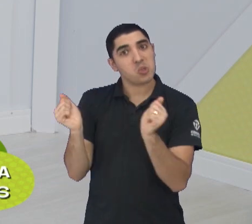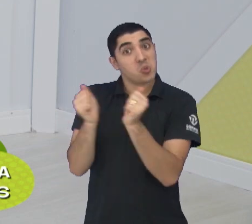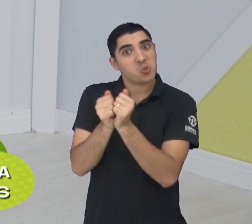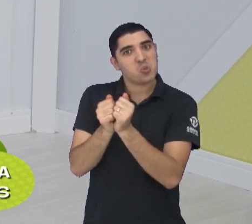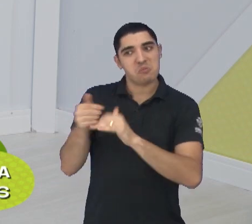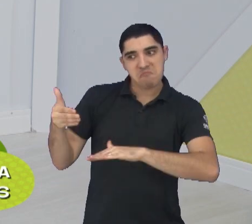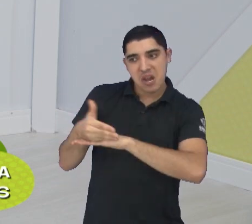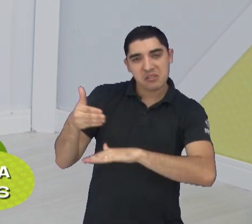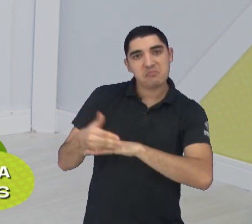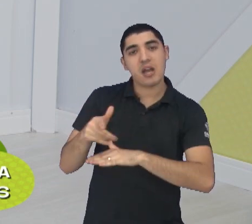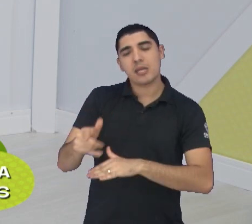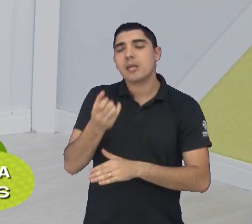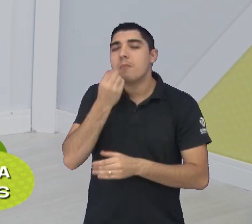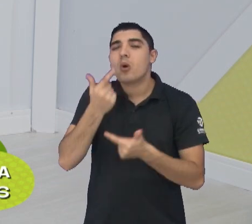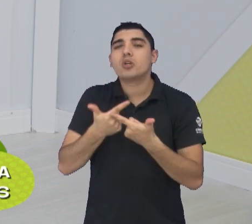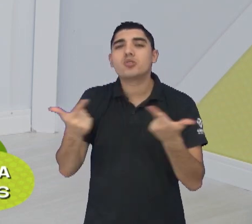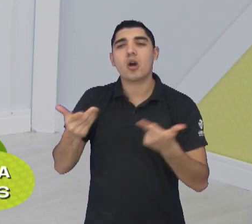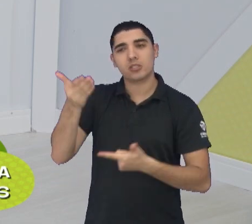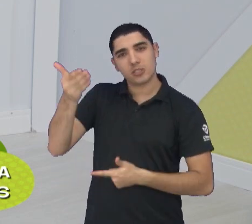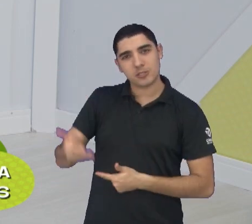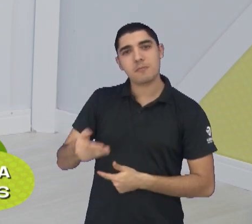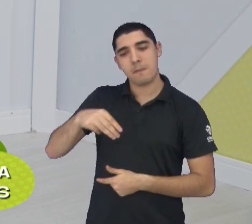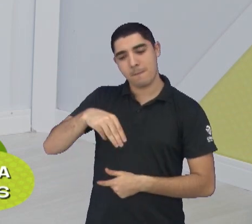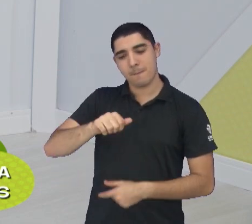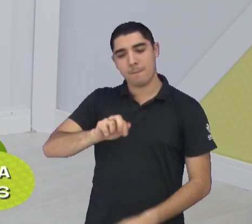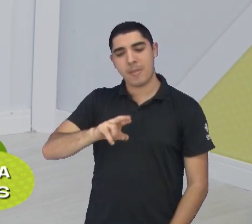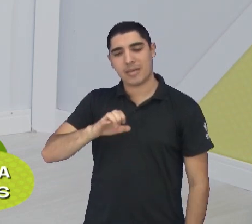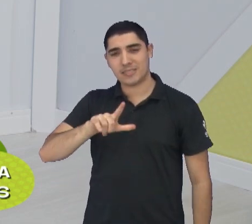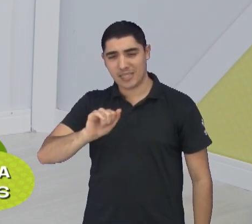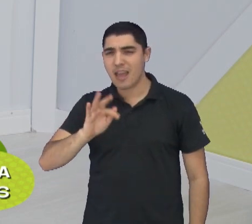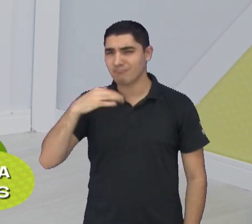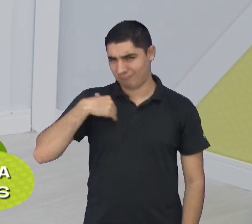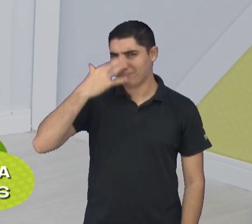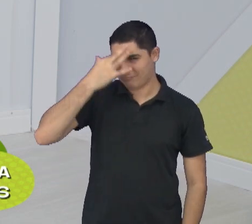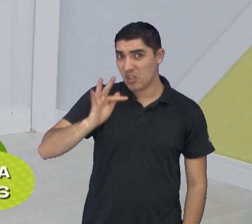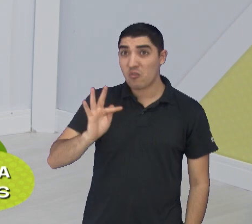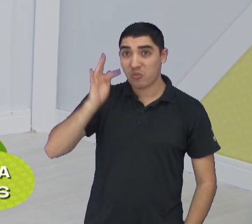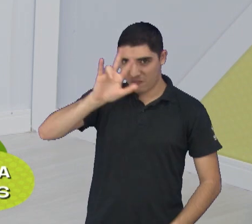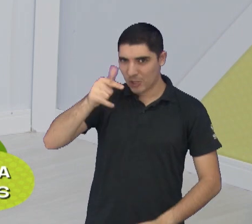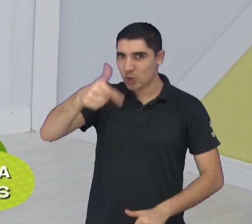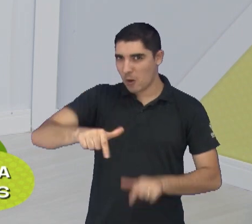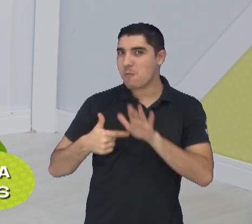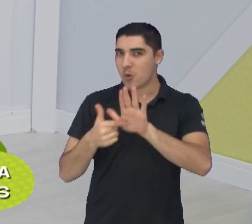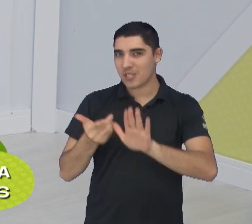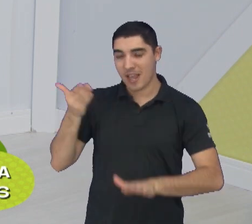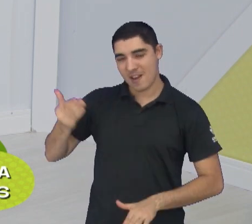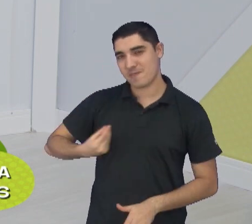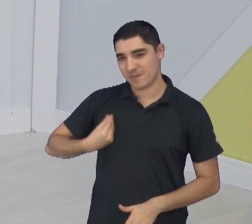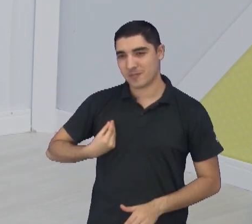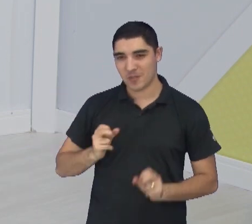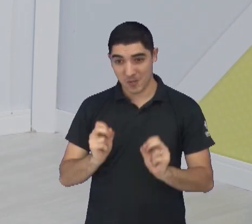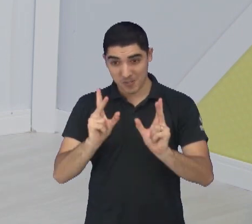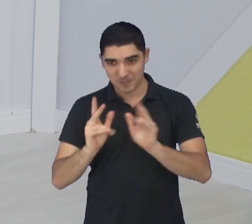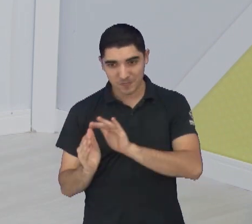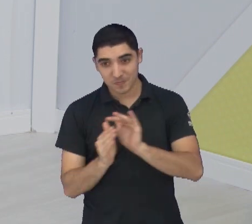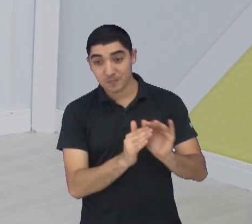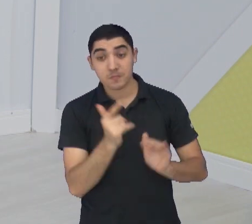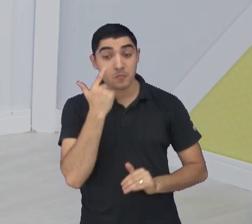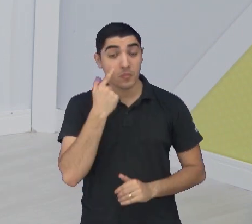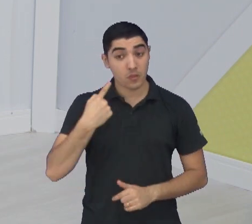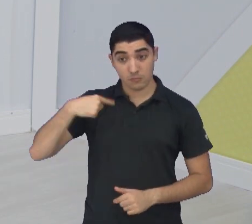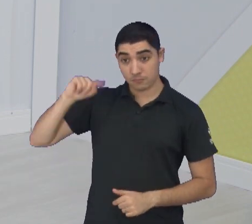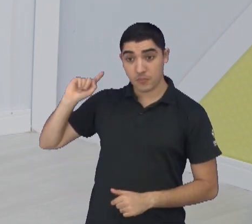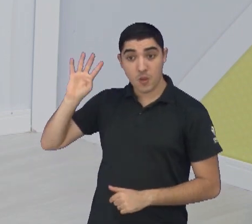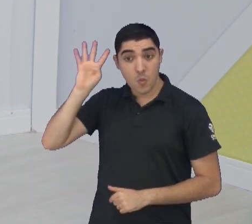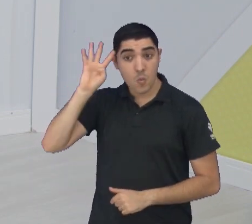sucesso para a Marcela. Sem dúvida alguma, vai aparecer mais vezes aqui dentro do nosso Hora do Esporte. Está certo? Bruno, olha só. Na última quarta-feira, foi